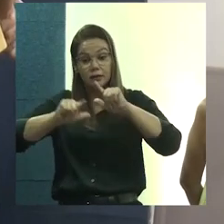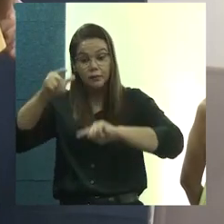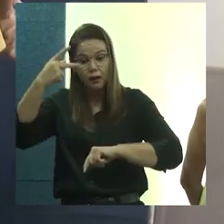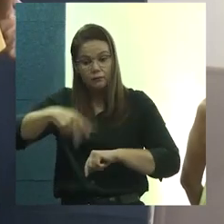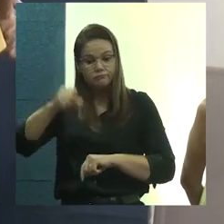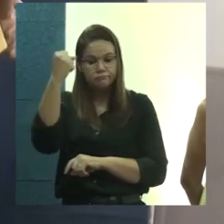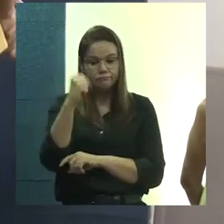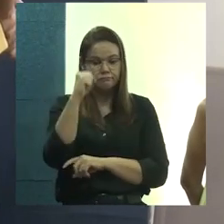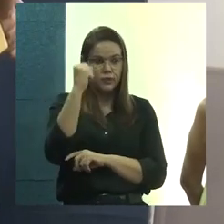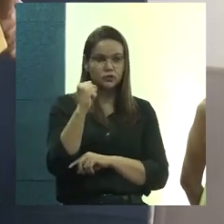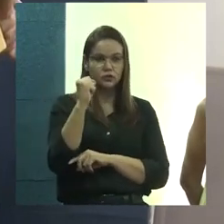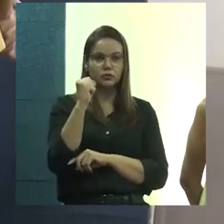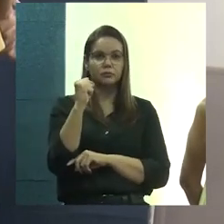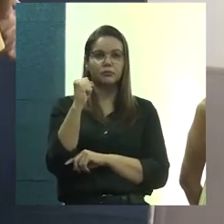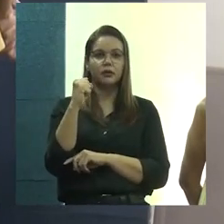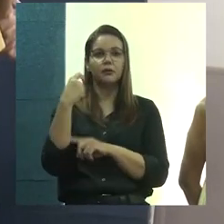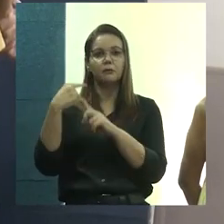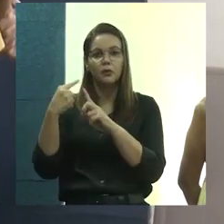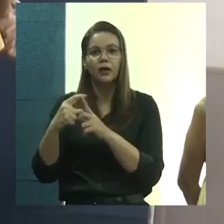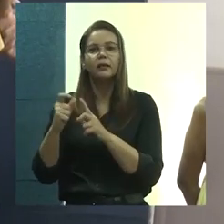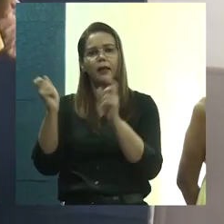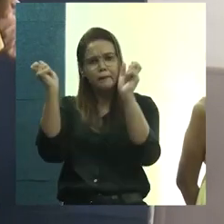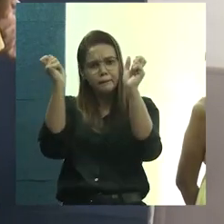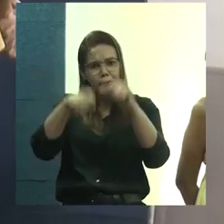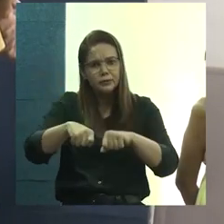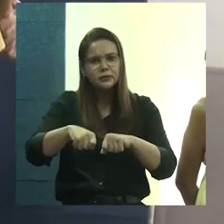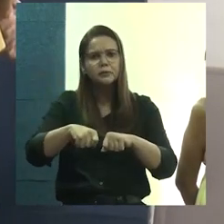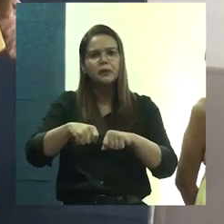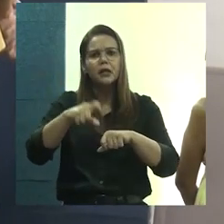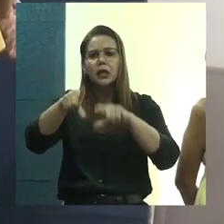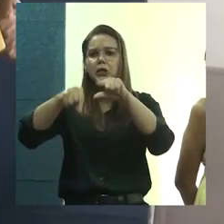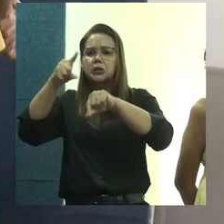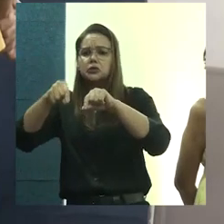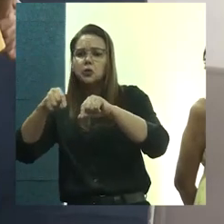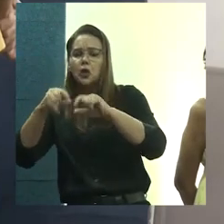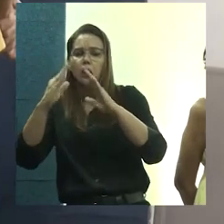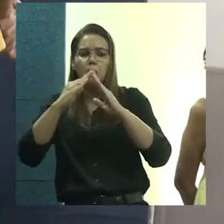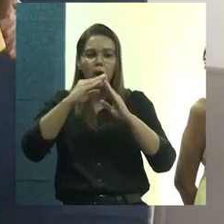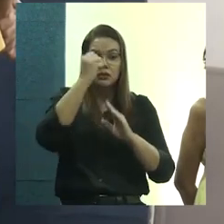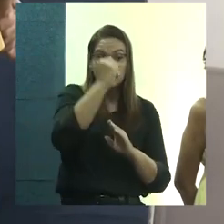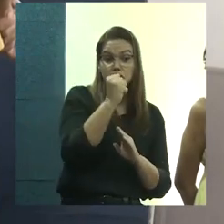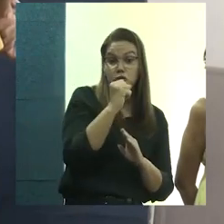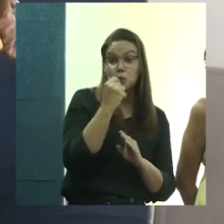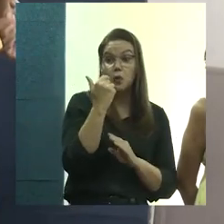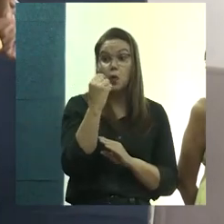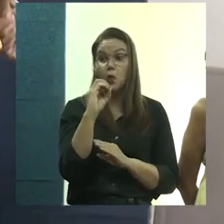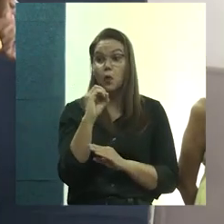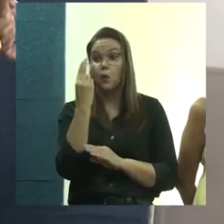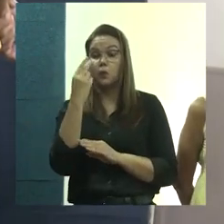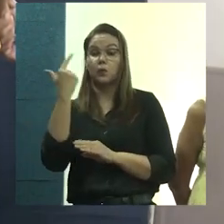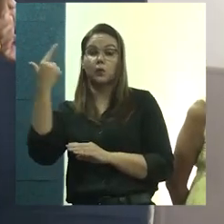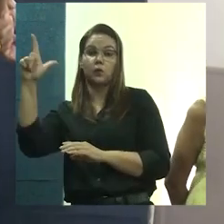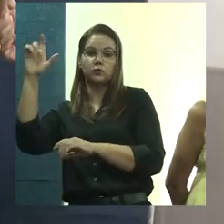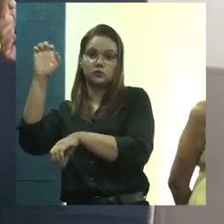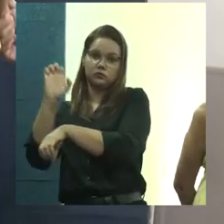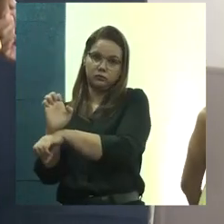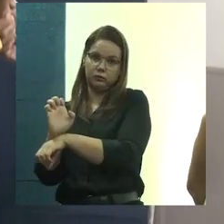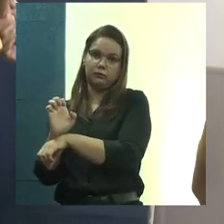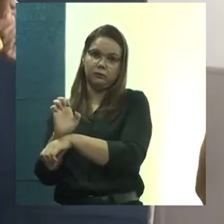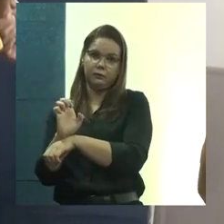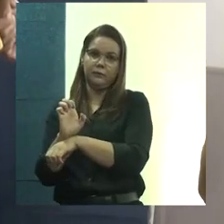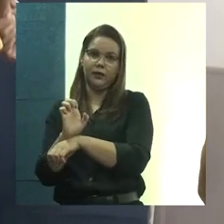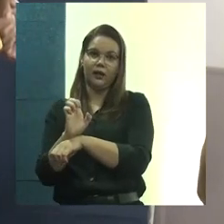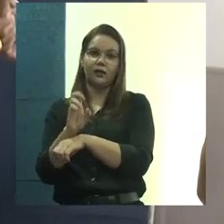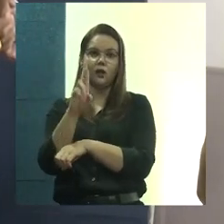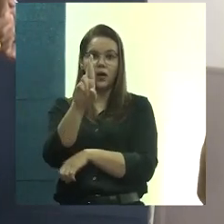que seja uma escolha, não a única possibilidade. Então, eu entendo que a residência tem um papel muito importante